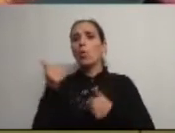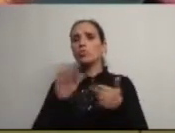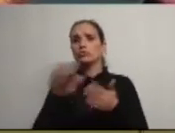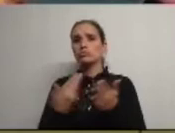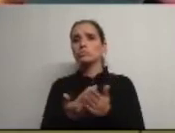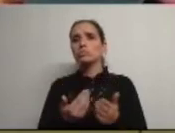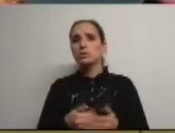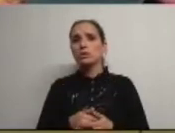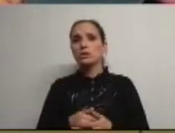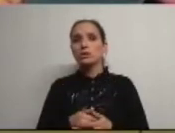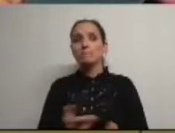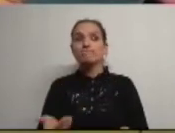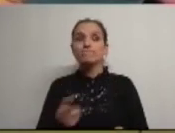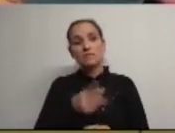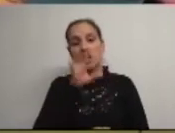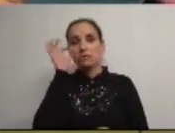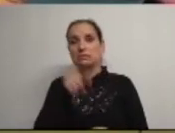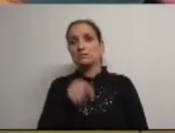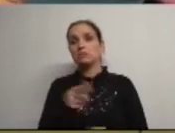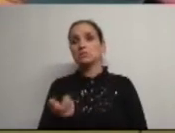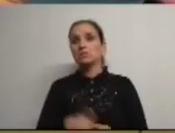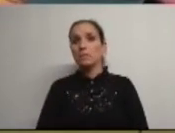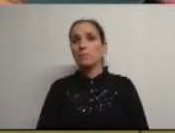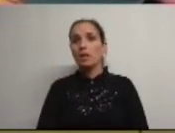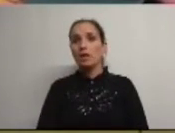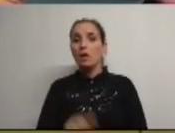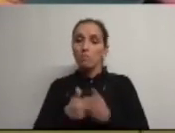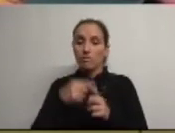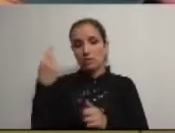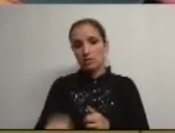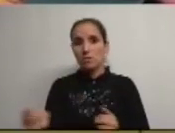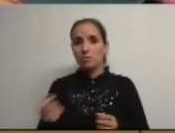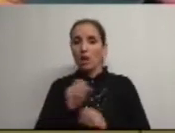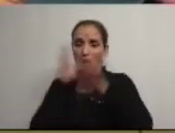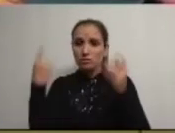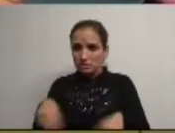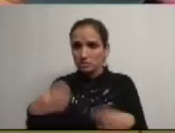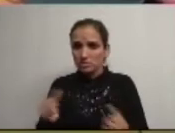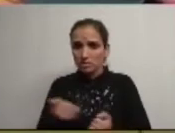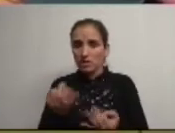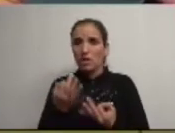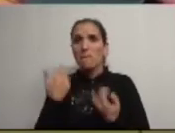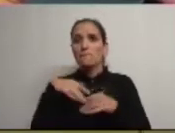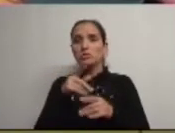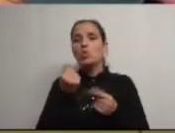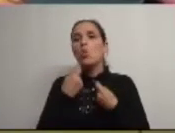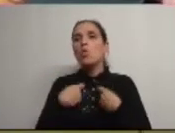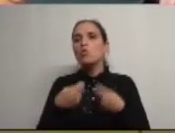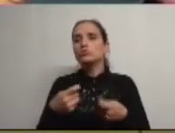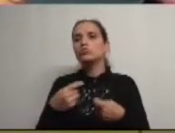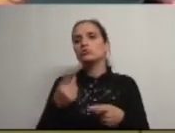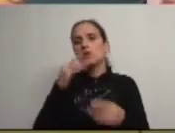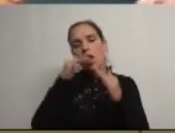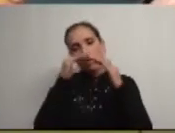e calhou-nos aquele e tivemos problemas obviamente que tivemos agora os custos da obra